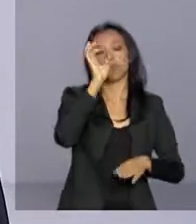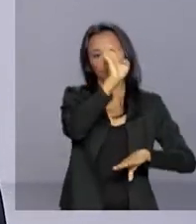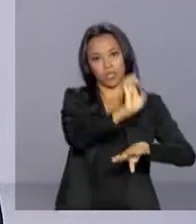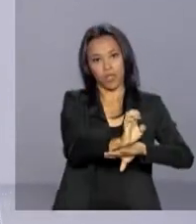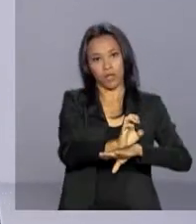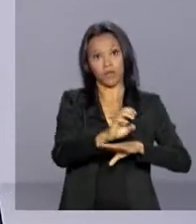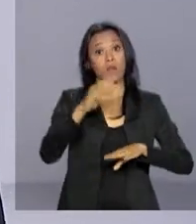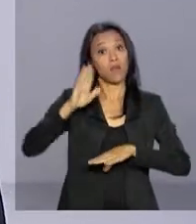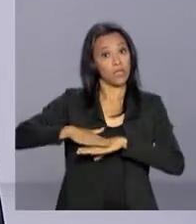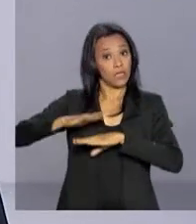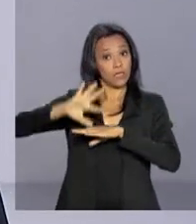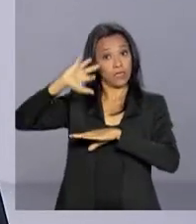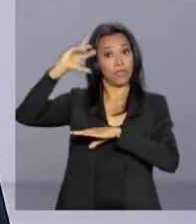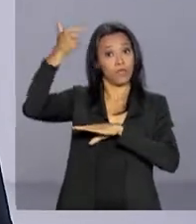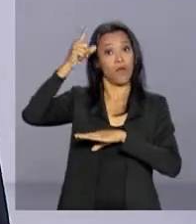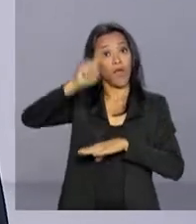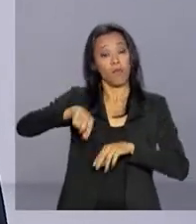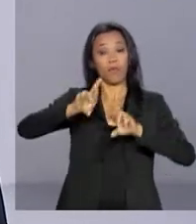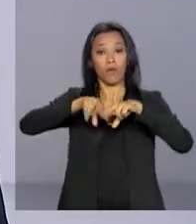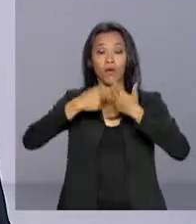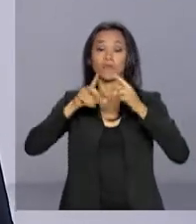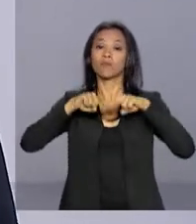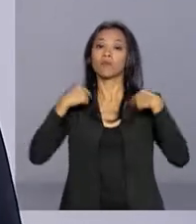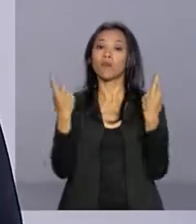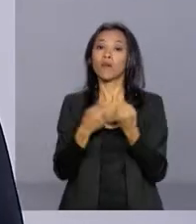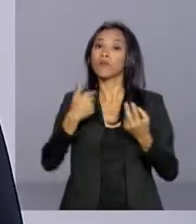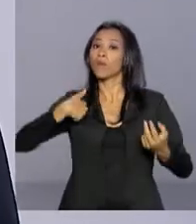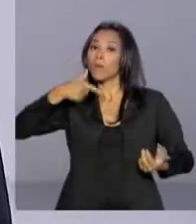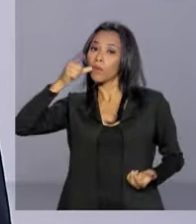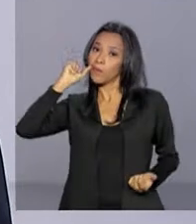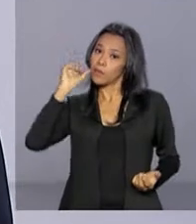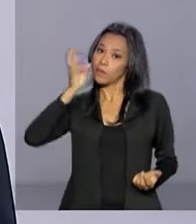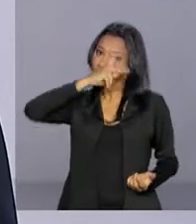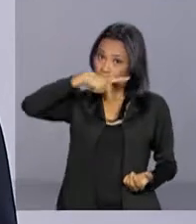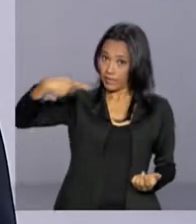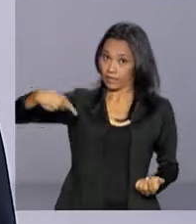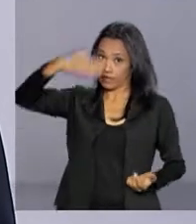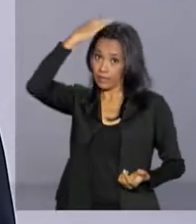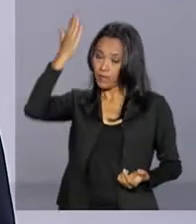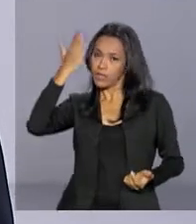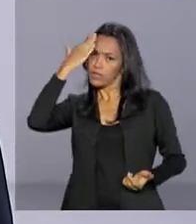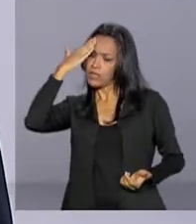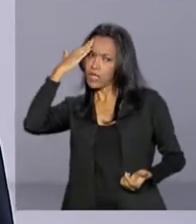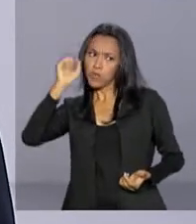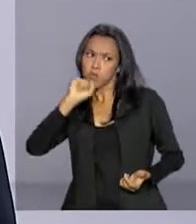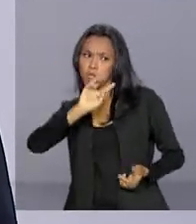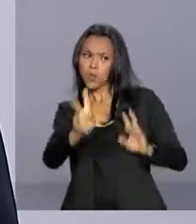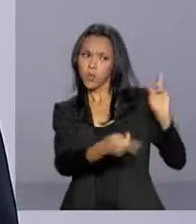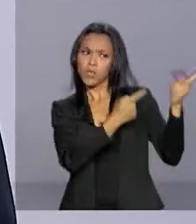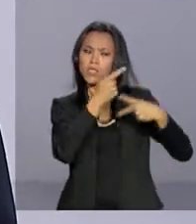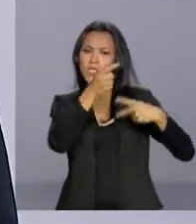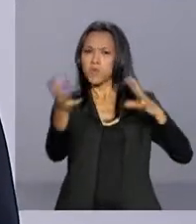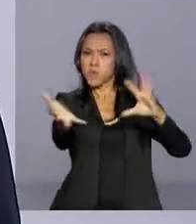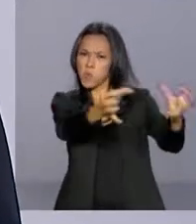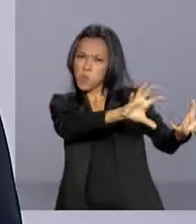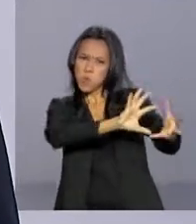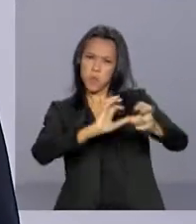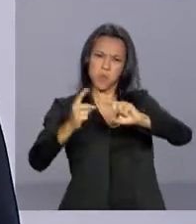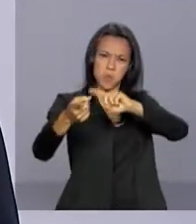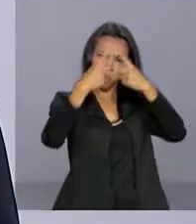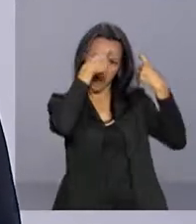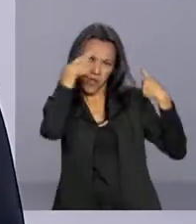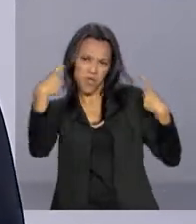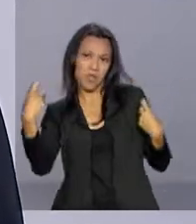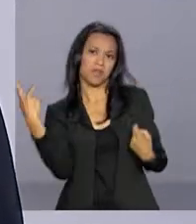A decisão saiu de uma reunião realizada ontem pelo presidente Michel Temer após tomar conhecimento do conflito ocorrido entre brasileiros e